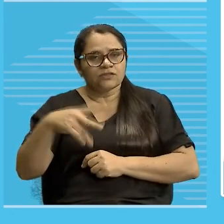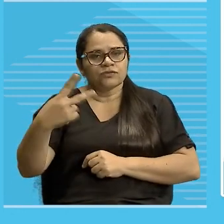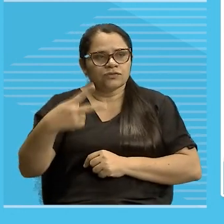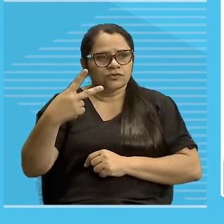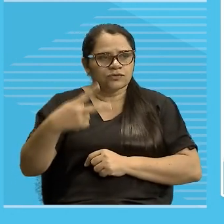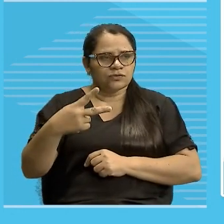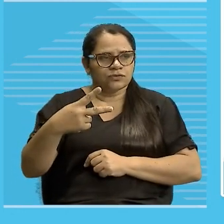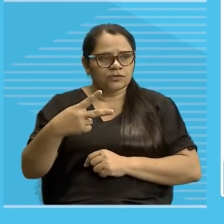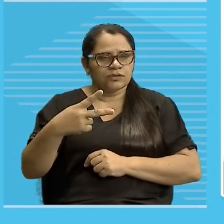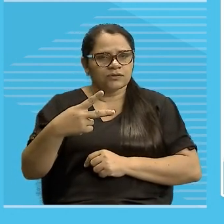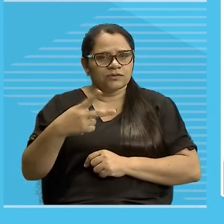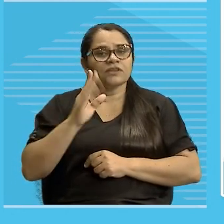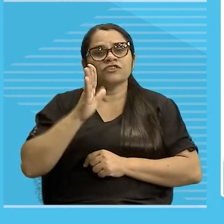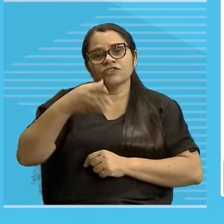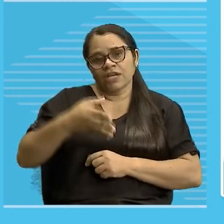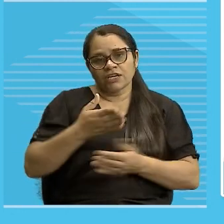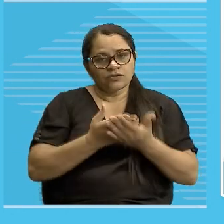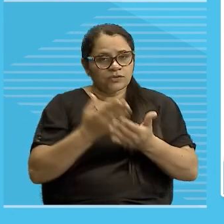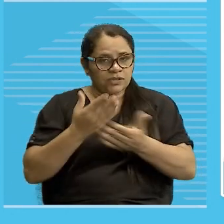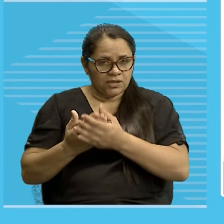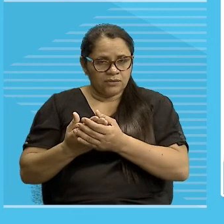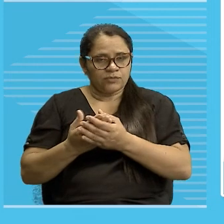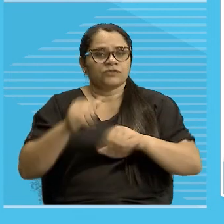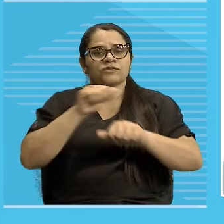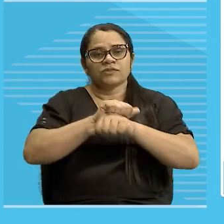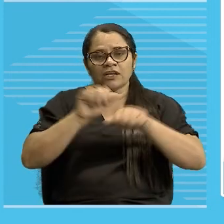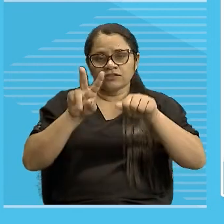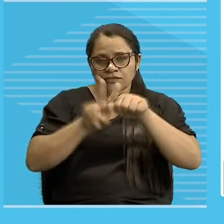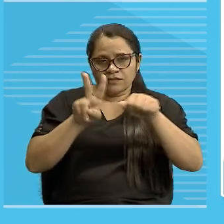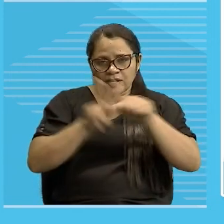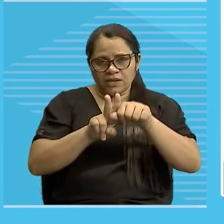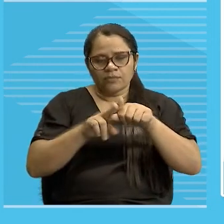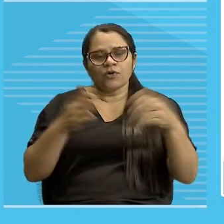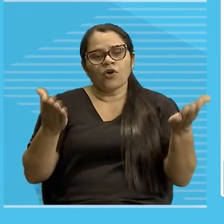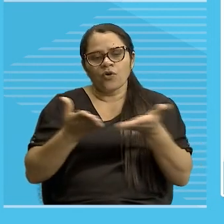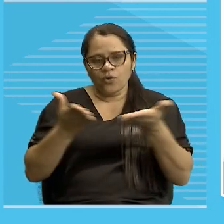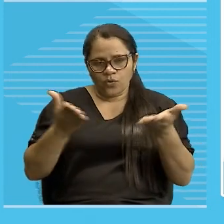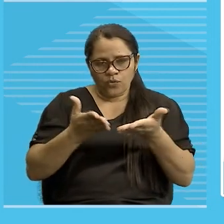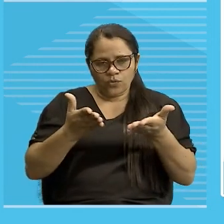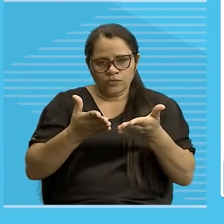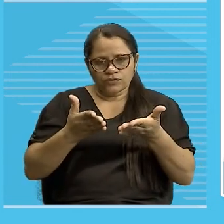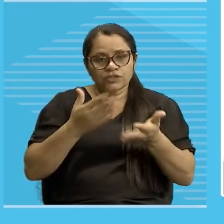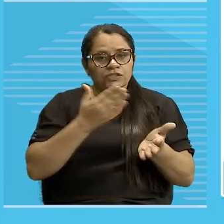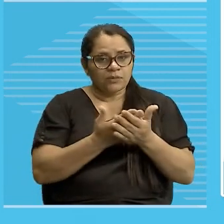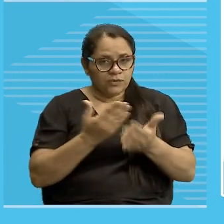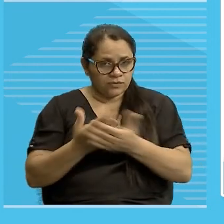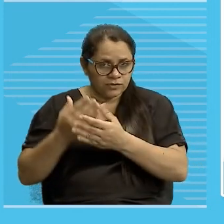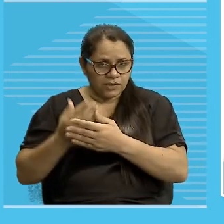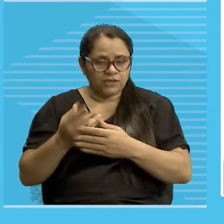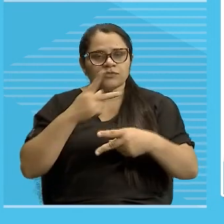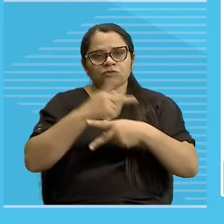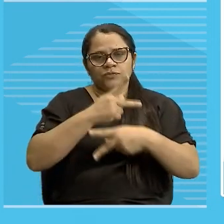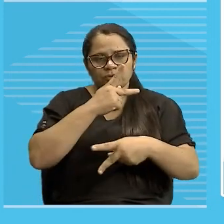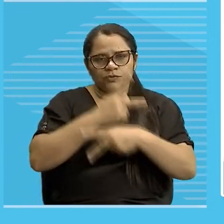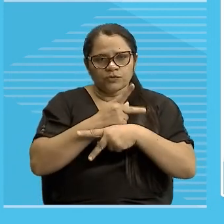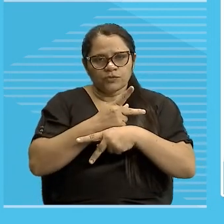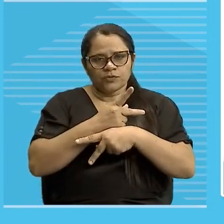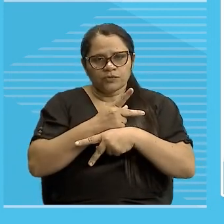A gente já estudou os advérbios, então, aqui, hoje, nós estamos aí, desenvolvendo o estudo dos pronomes,